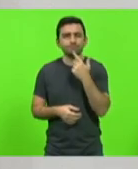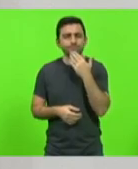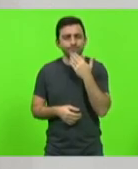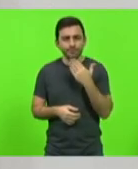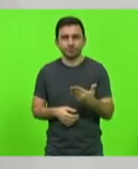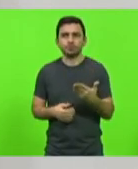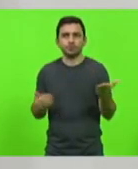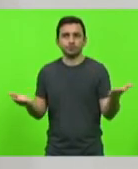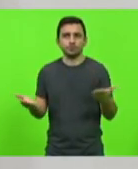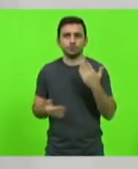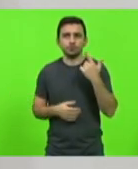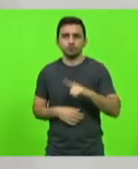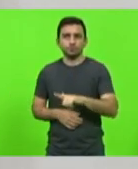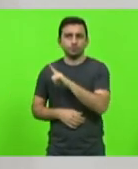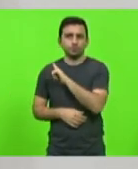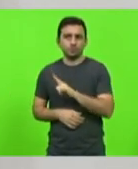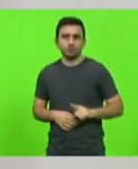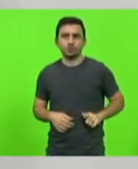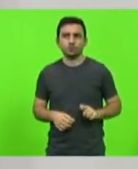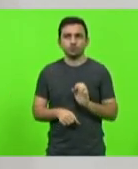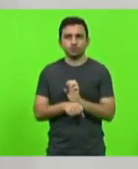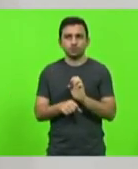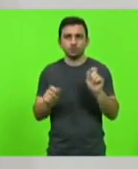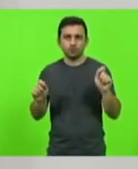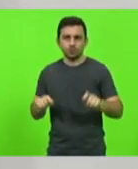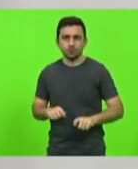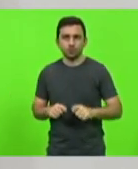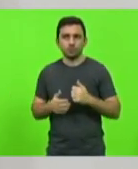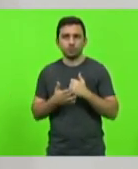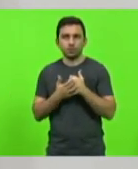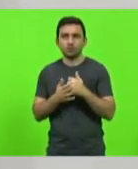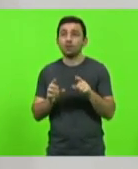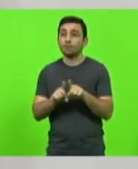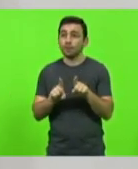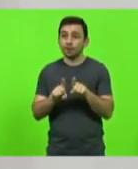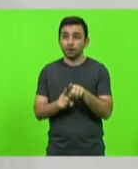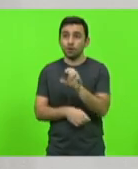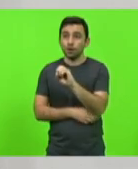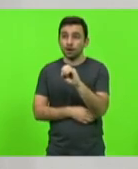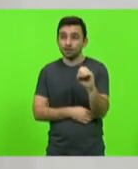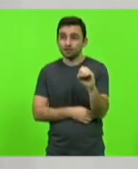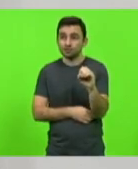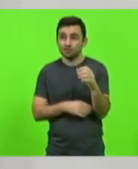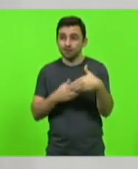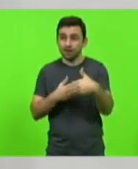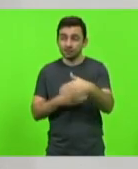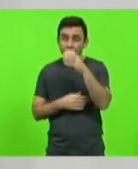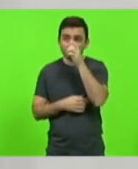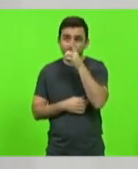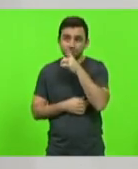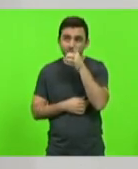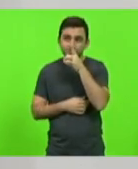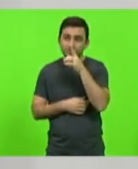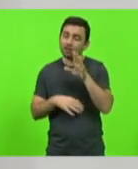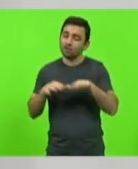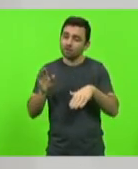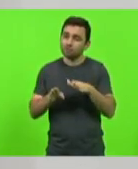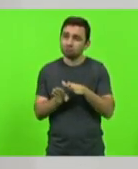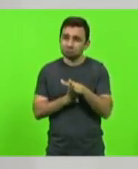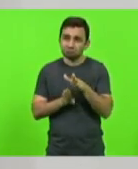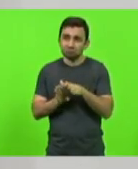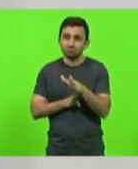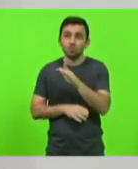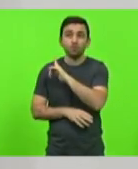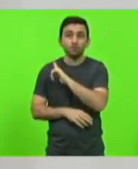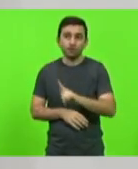ao governo do estado para que possa intervir. tenha agenda no Oeste, nesse final de semana, talvez aí sugerir também ao senhor